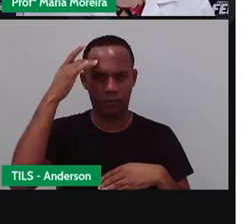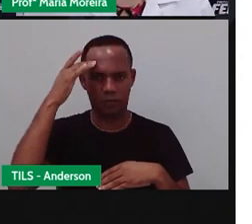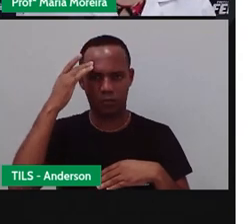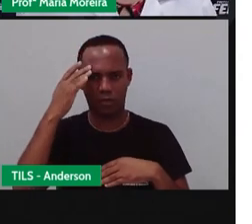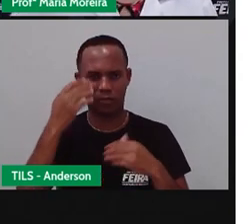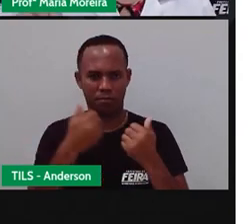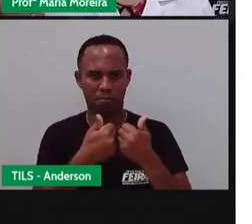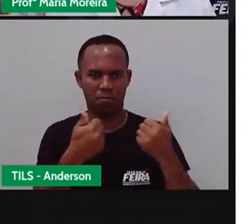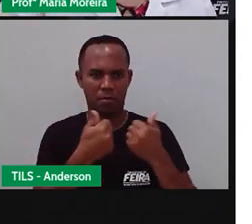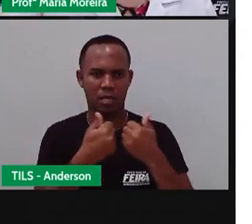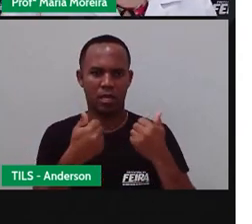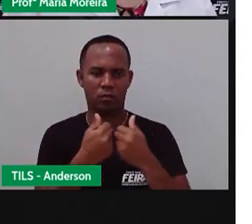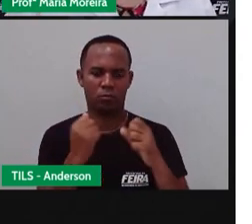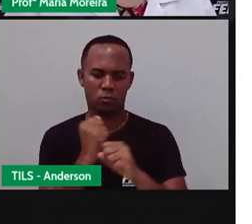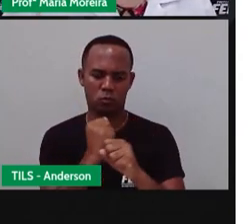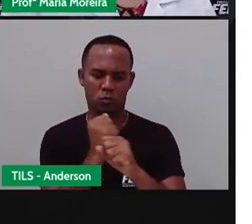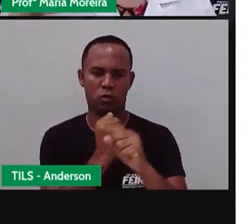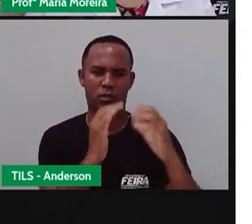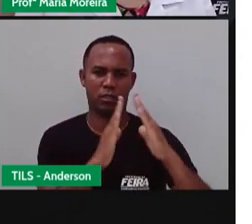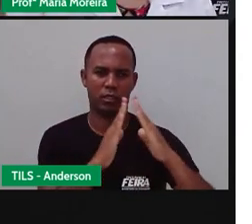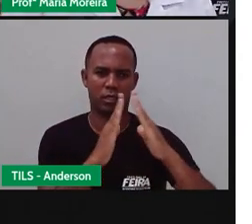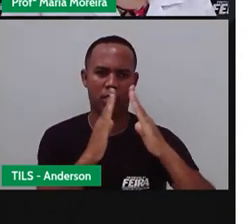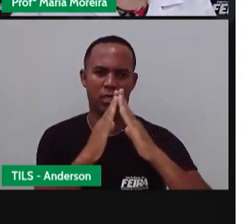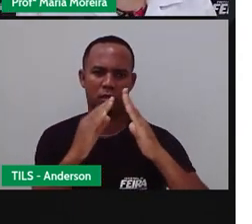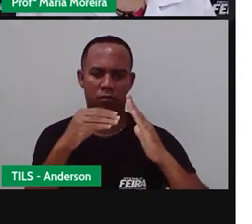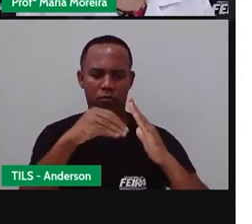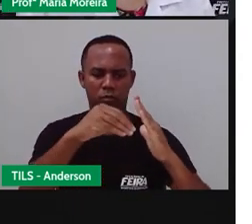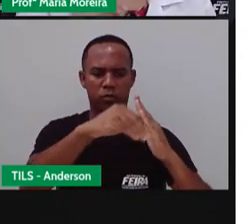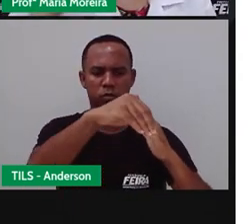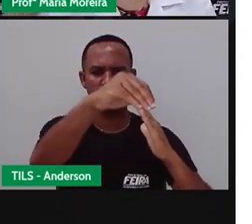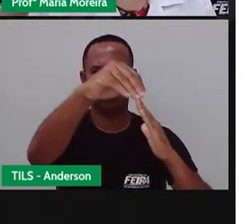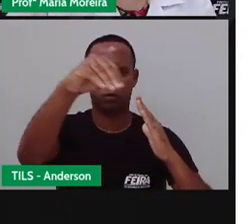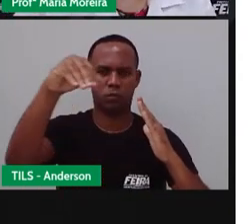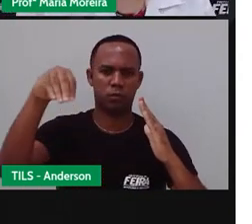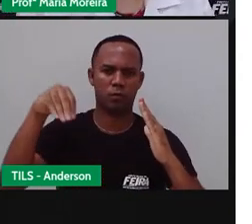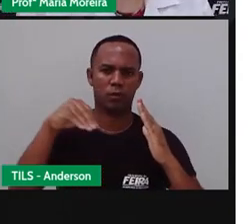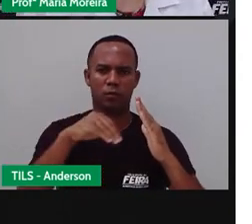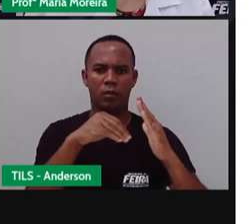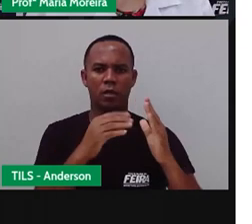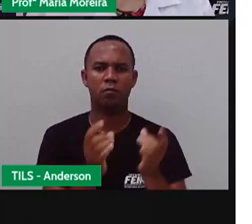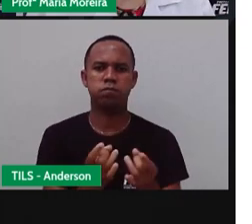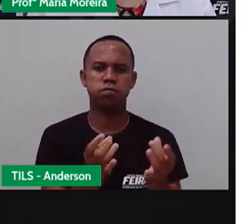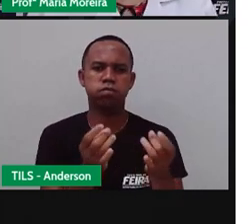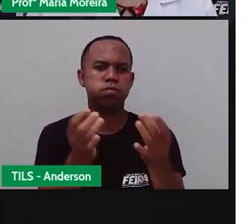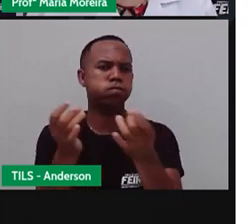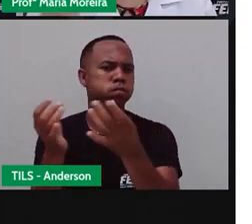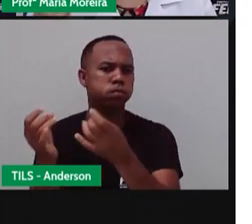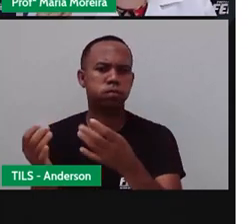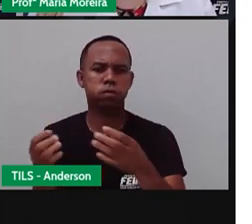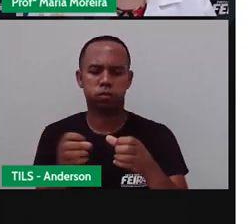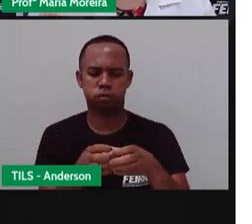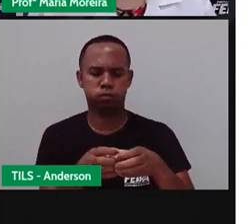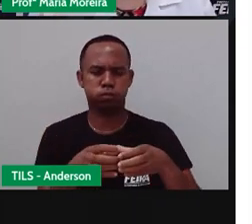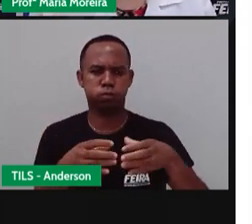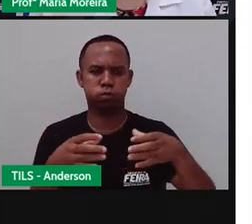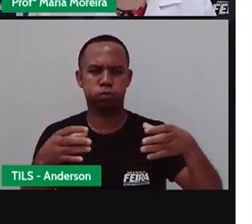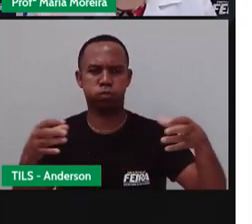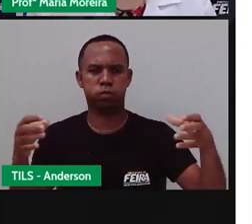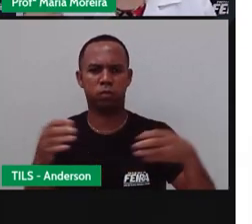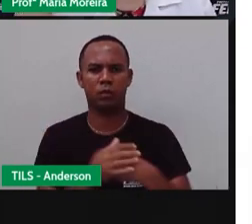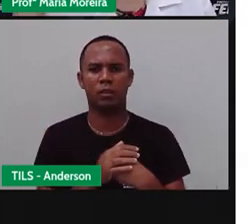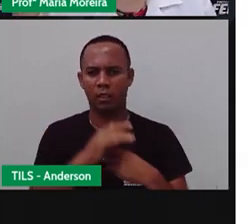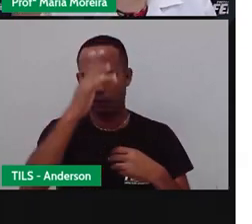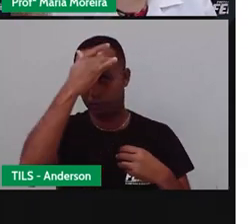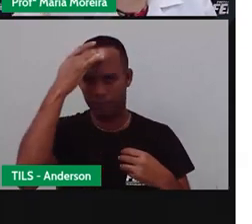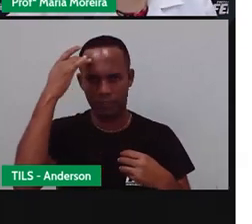perto, construíram casas, começaram a montar as barracas, o comércio começou a surgir. Porque acontece o quê? As